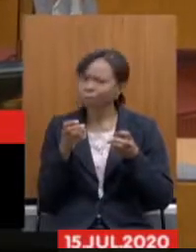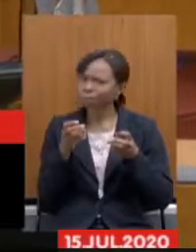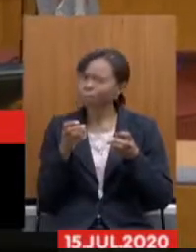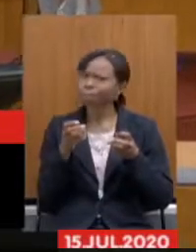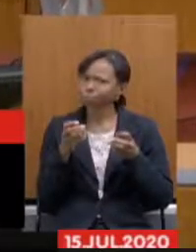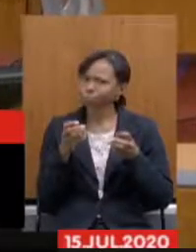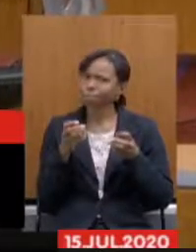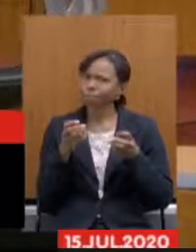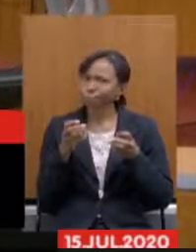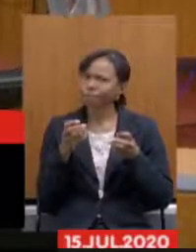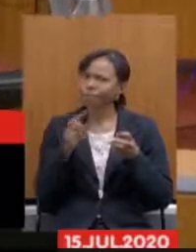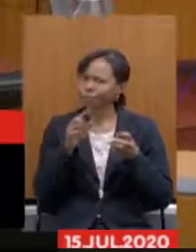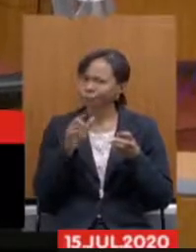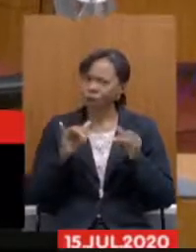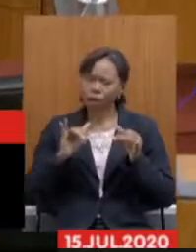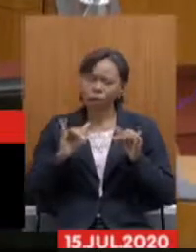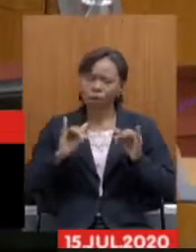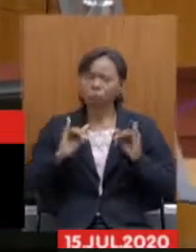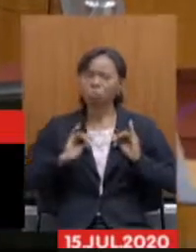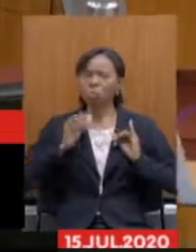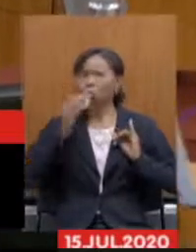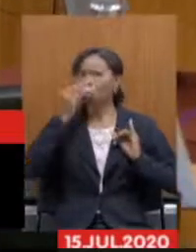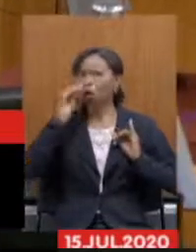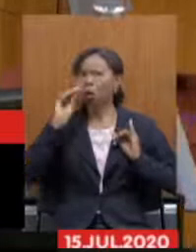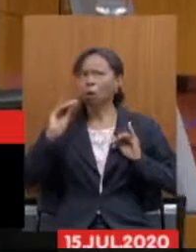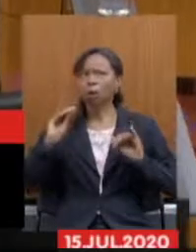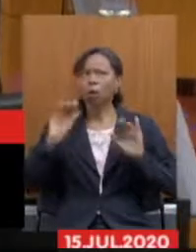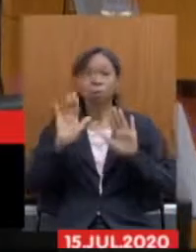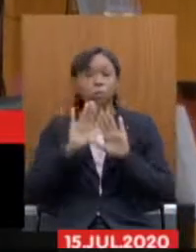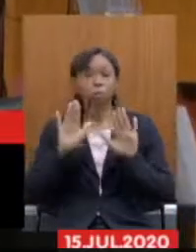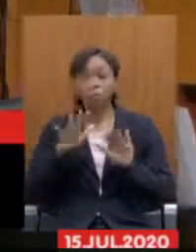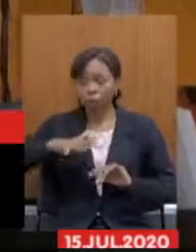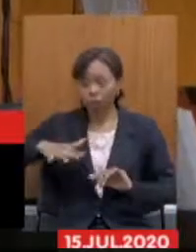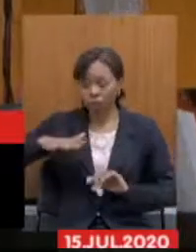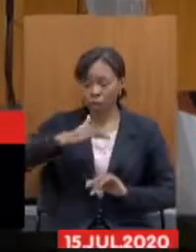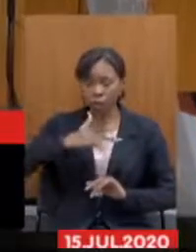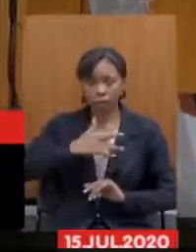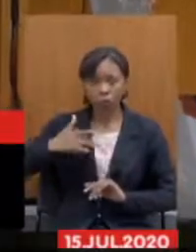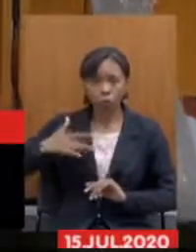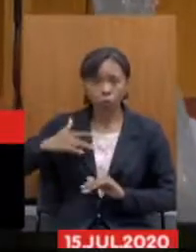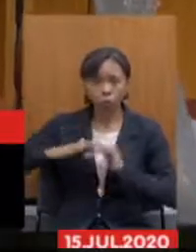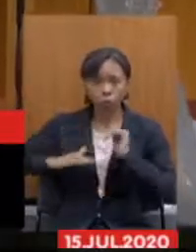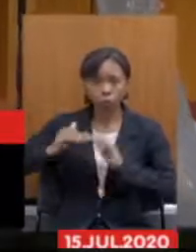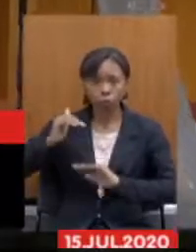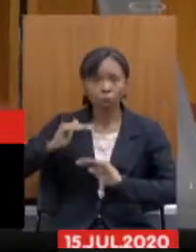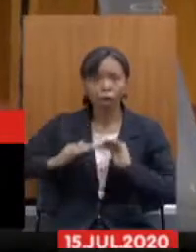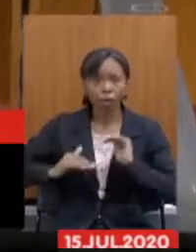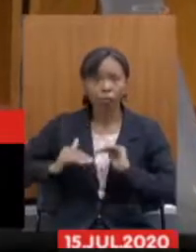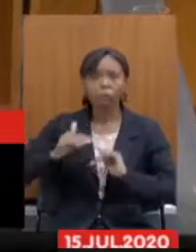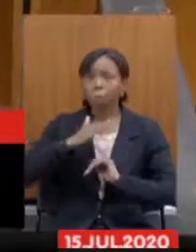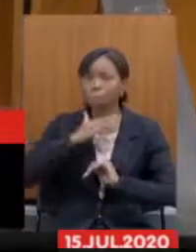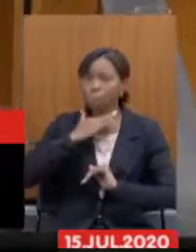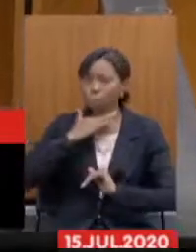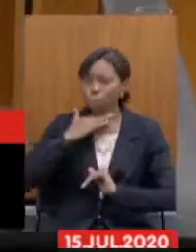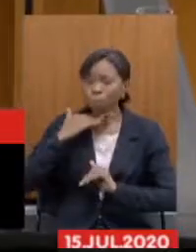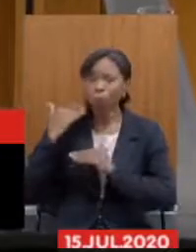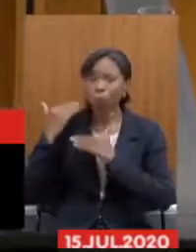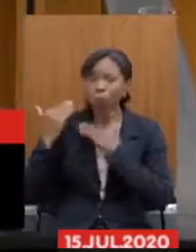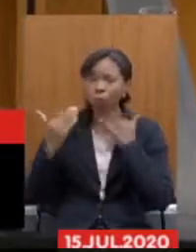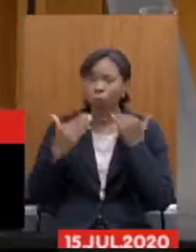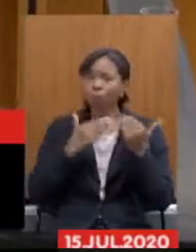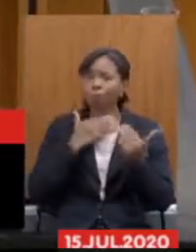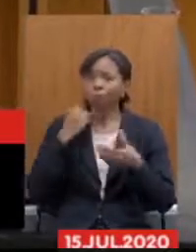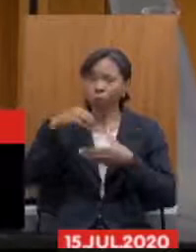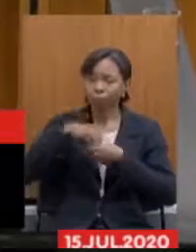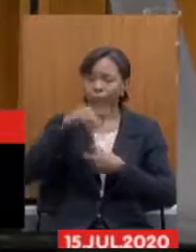aí alheio ao que está acontecendo com os colegas da saúde que estão sim morrendo nos hospitais para colocar